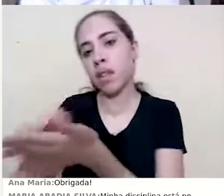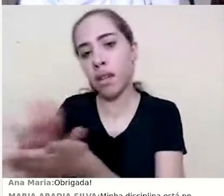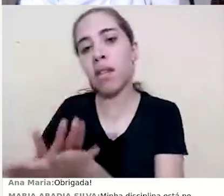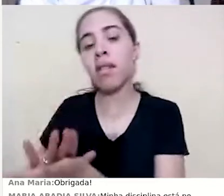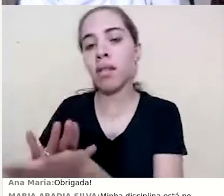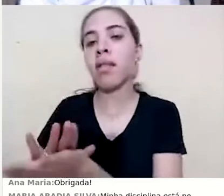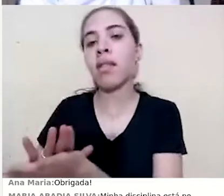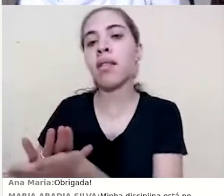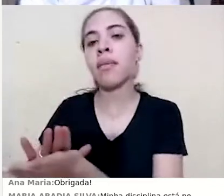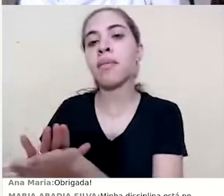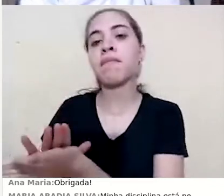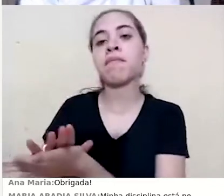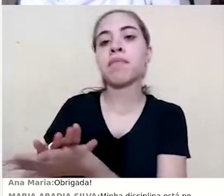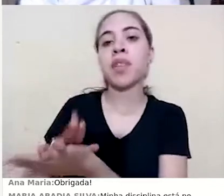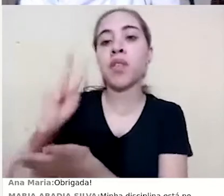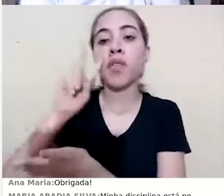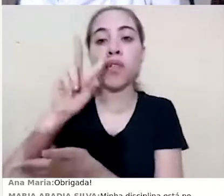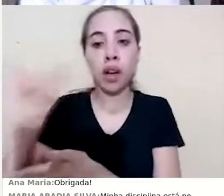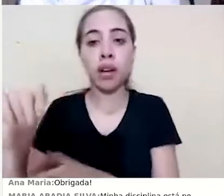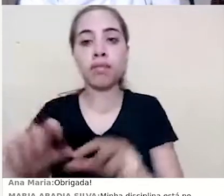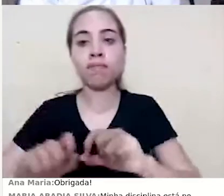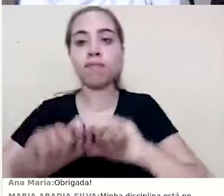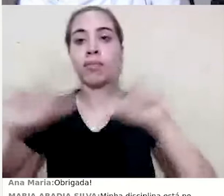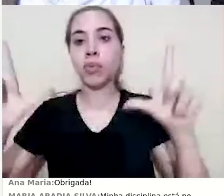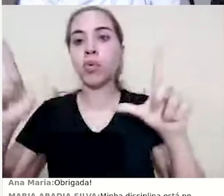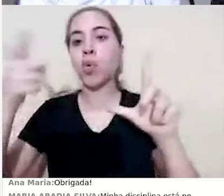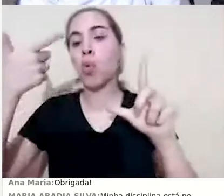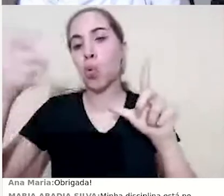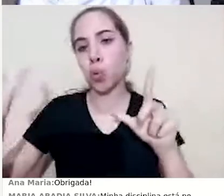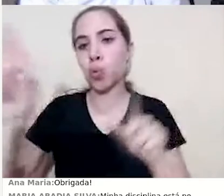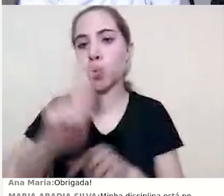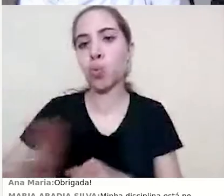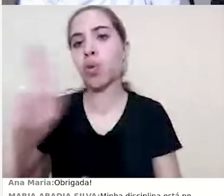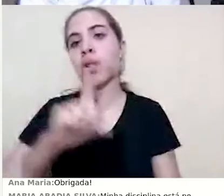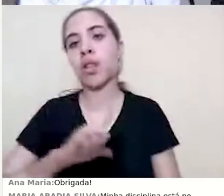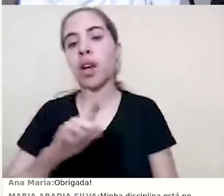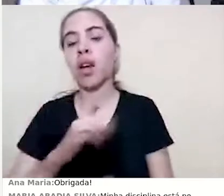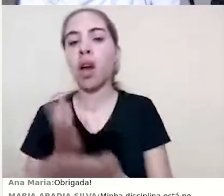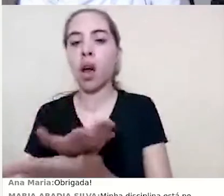outra usuária que tem alguns dados.